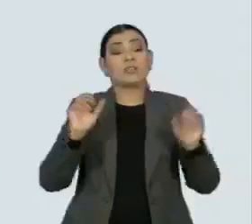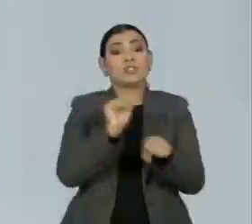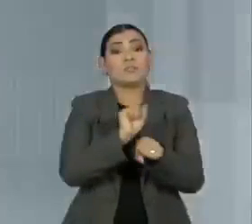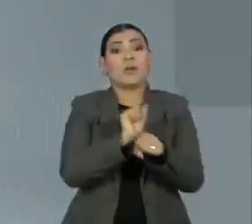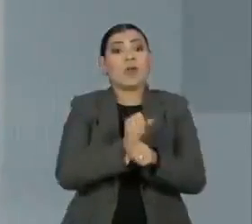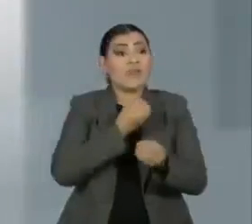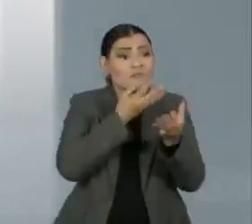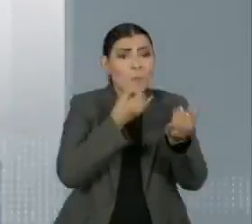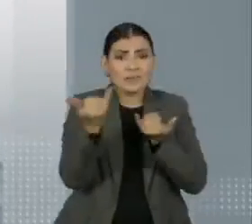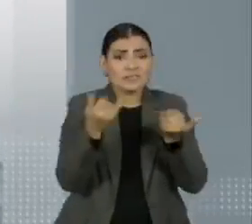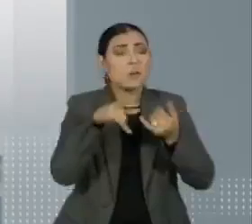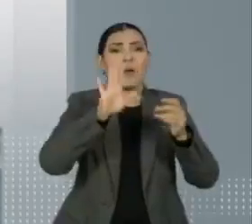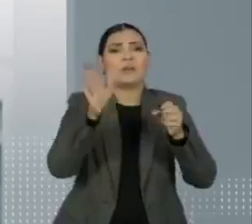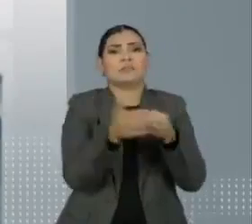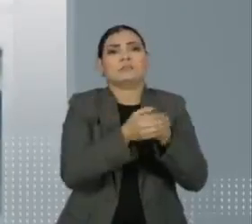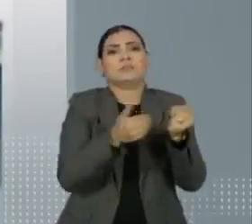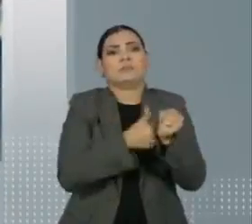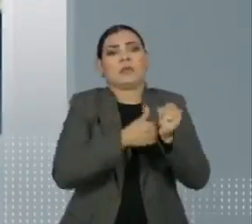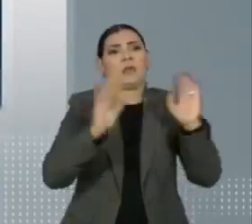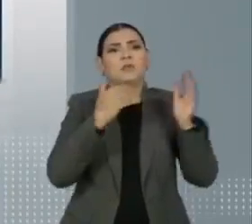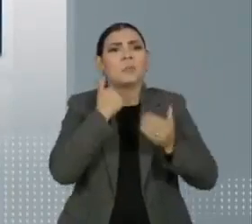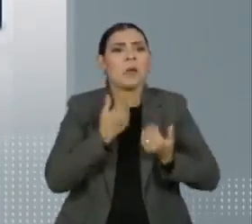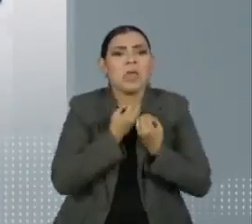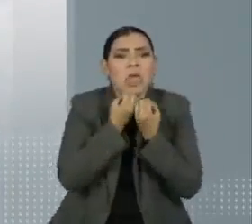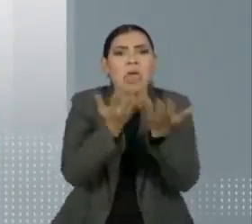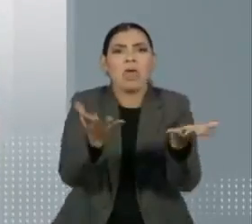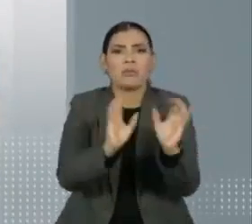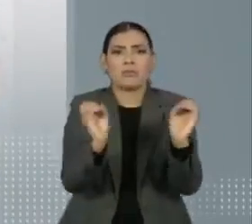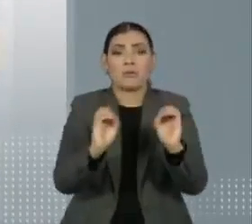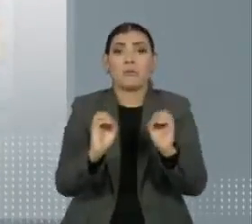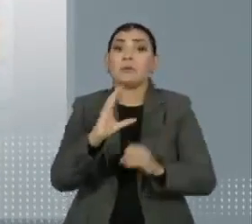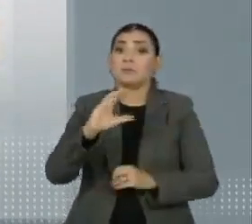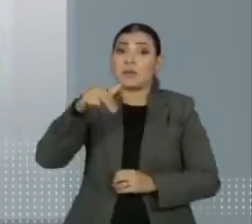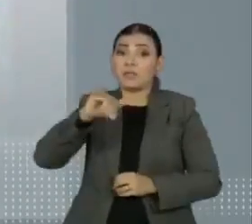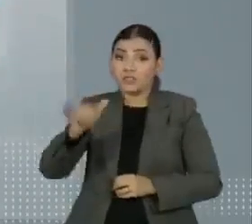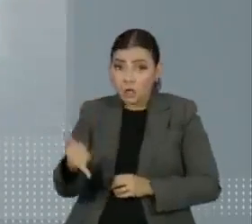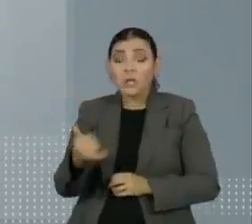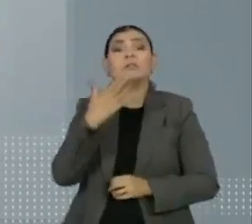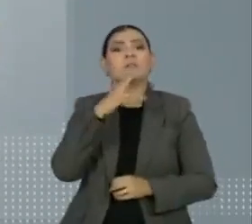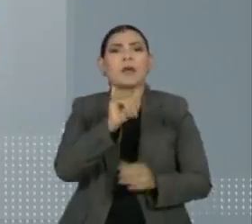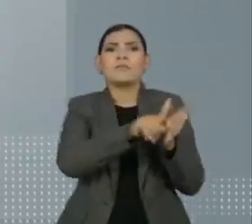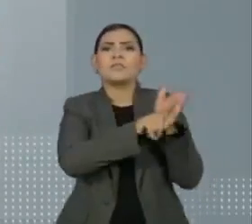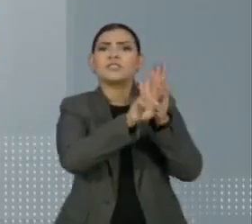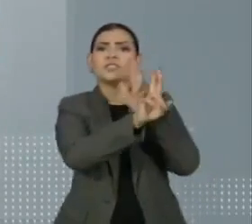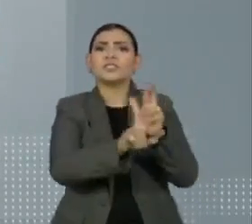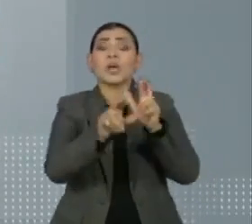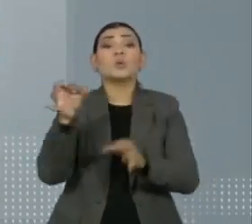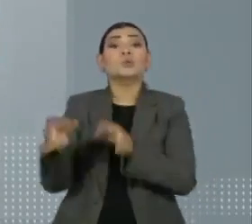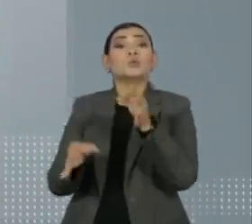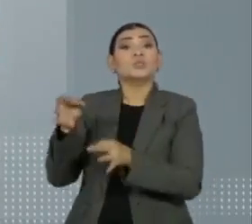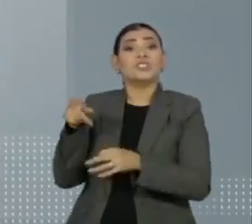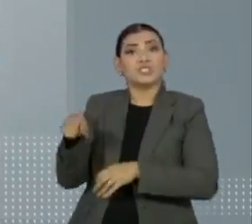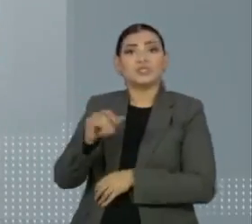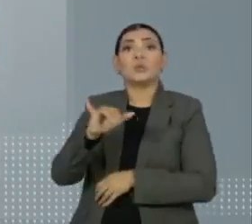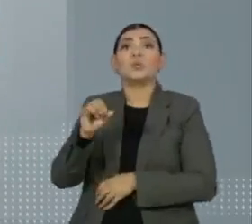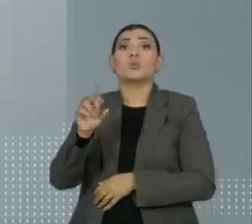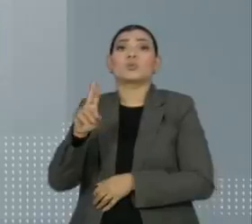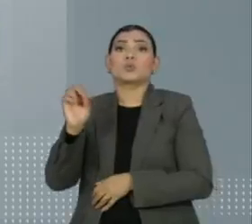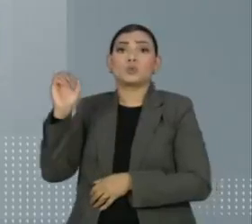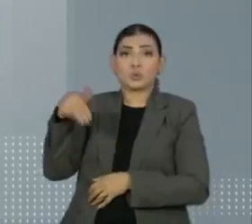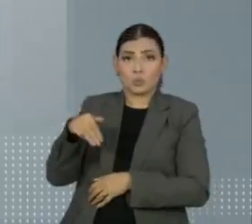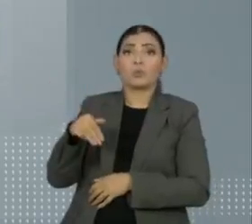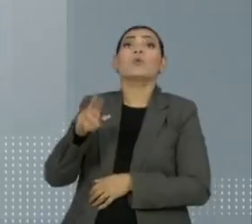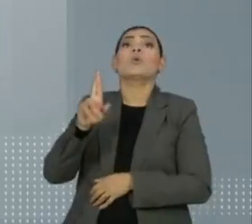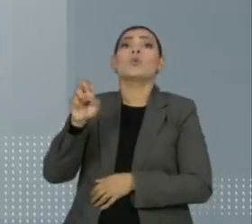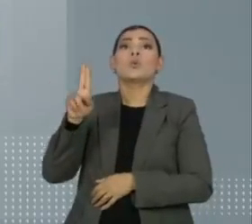término. Já a Corregedoria Nacional de Justiça vai apurar a conduta do juiz Hudson Marcos, do TJ